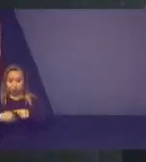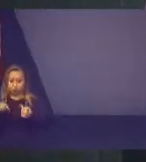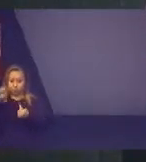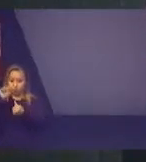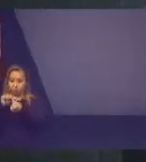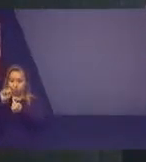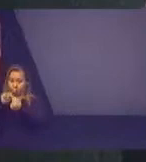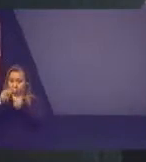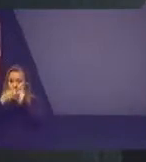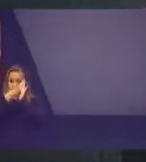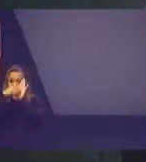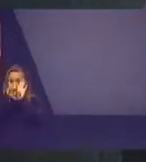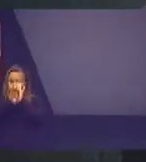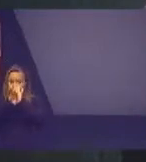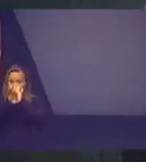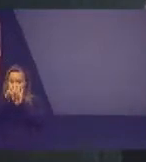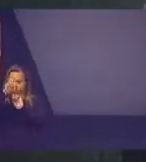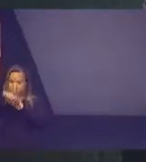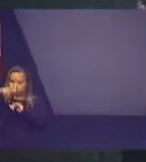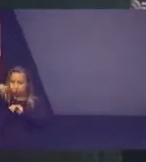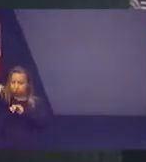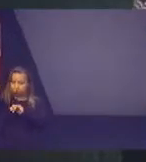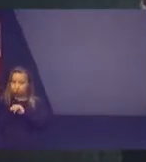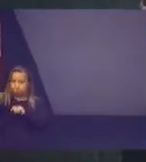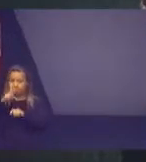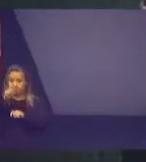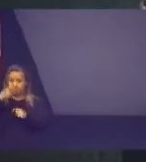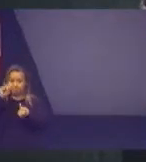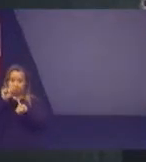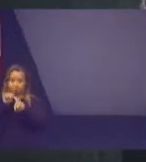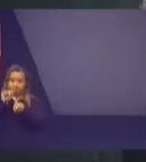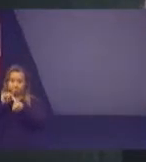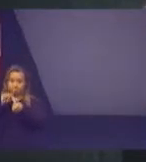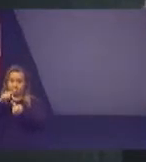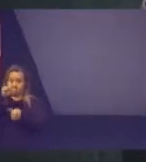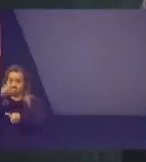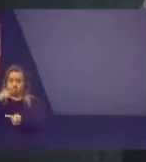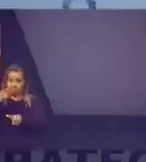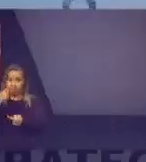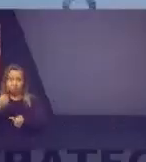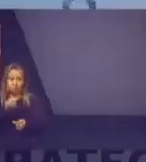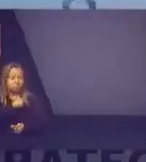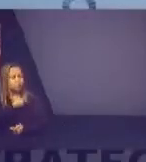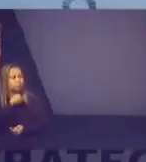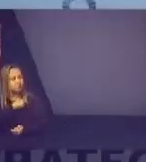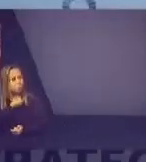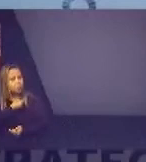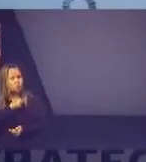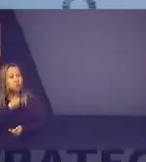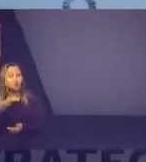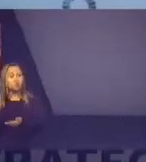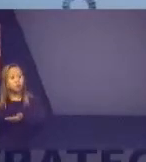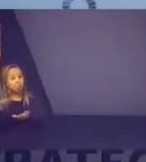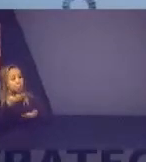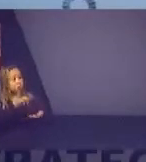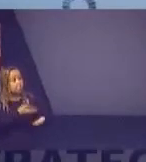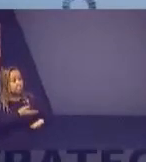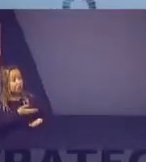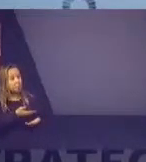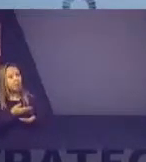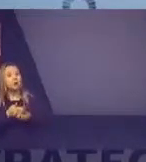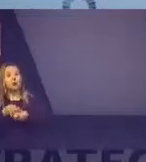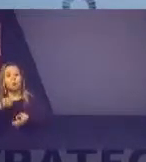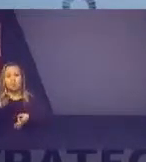indicadores Metas e indicadores são métricas São números Como foi trazido aqui pela desembargadora